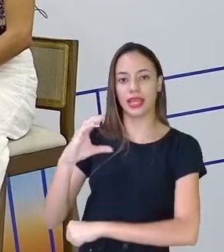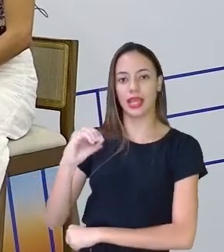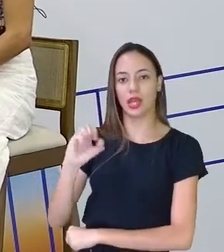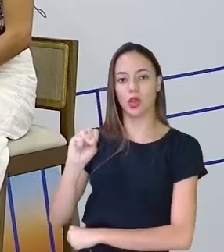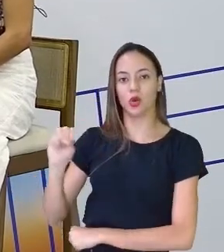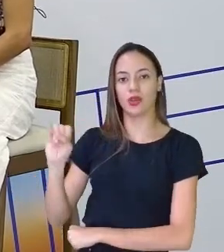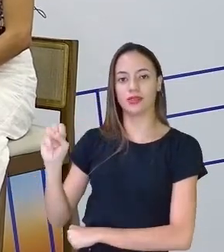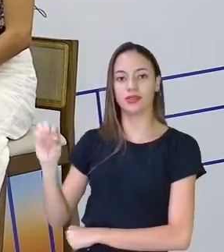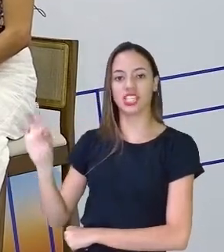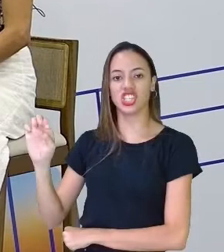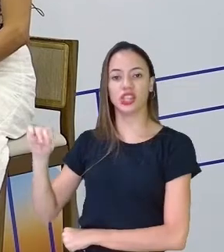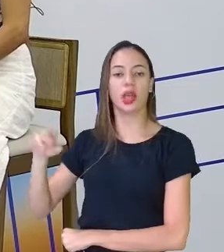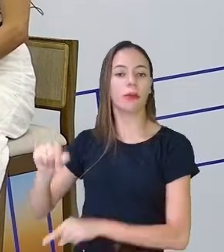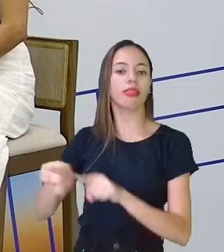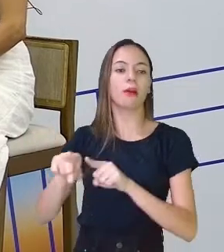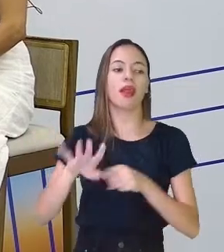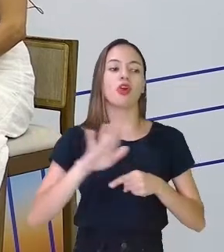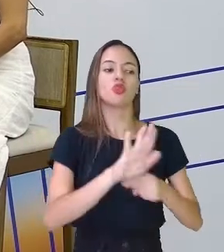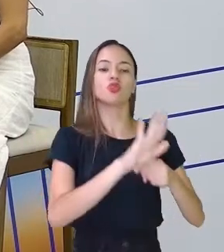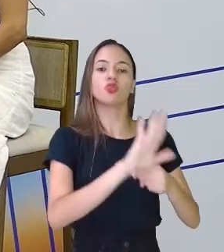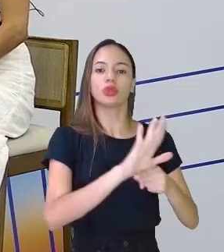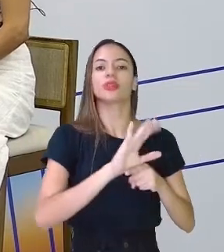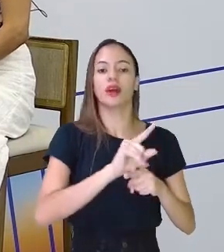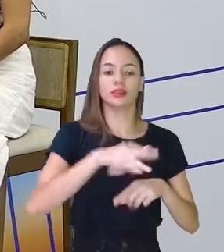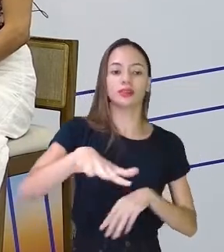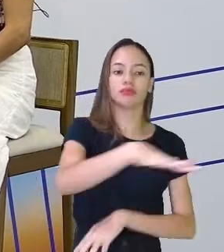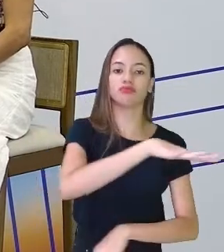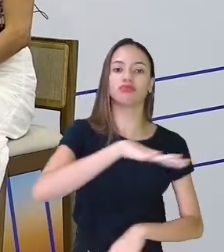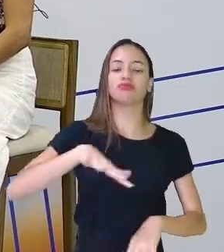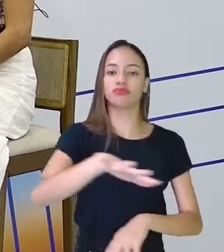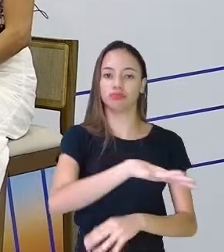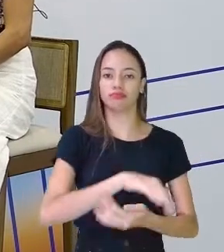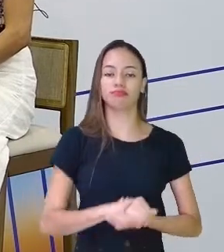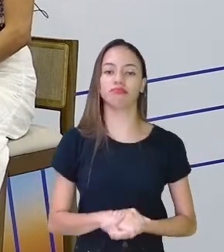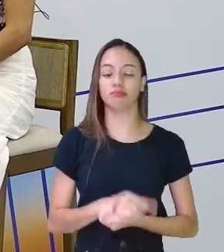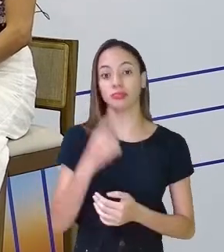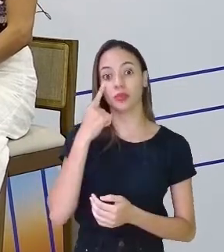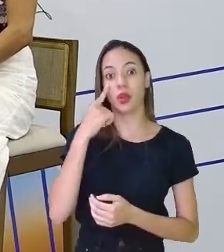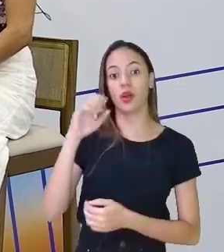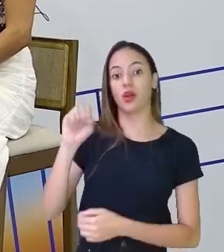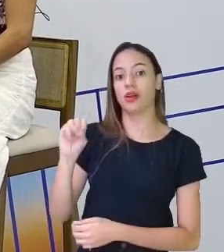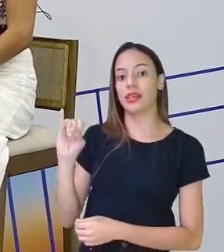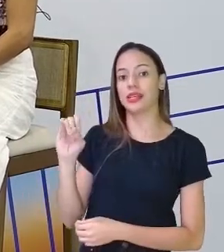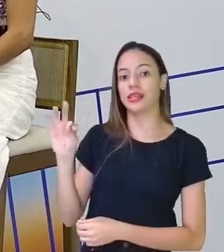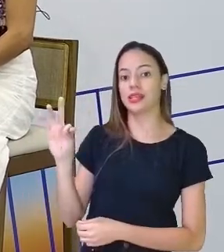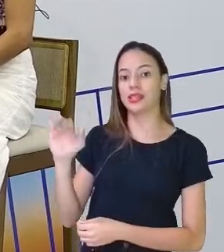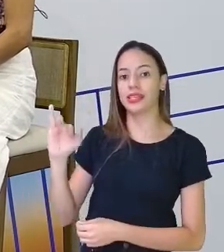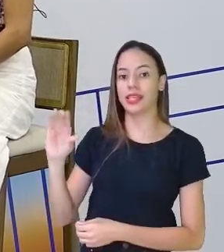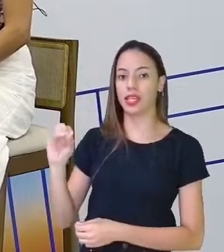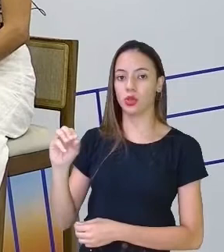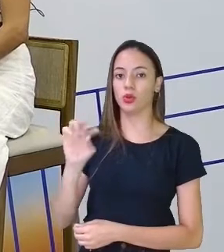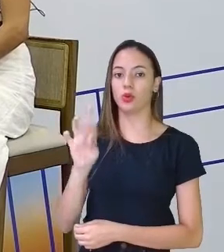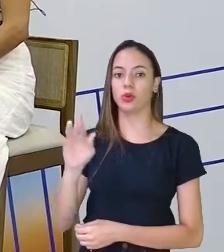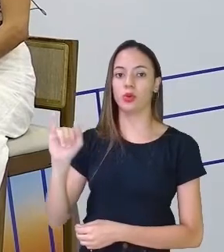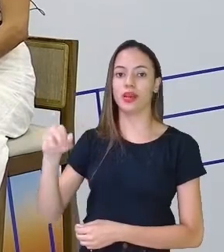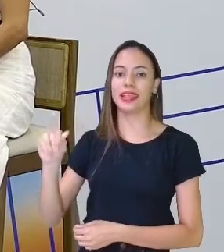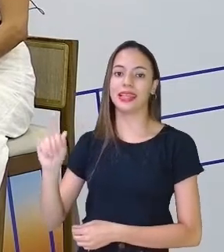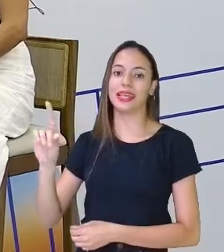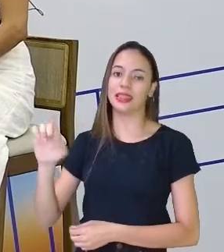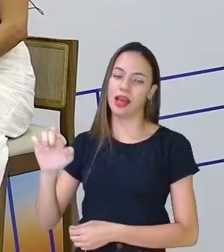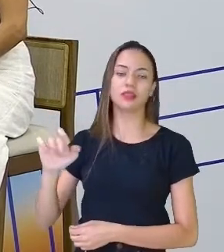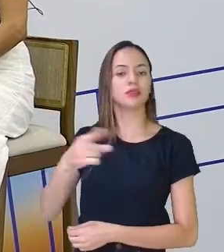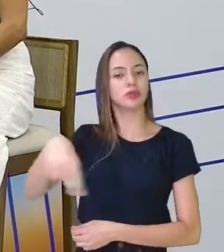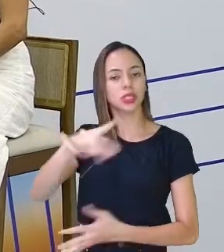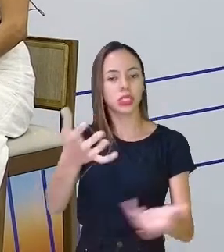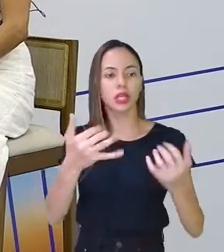meio ambiente. Que legal. O sítio da Trindade fica na zona norte do Recife. Quem quiser melhores informações, depois a gente pode estar passando aí